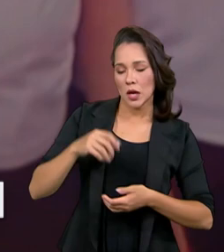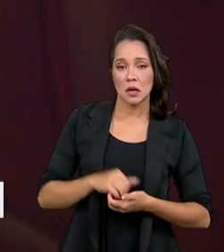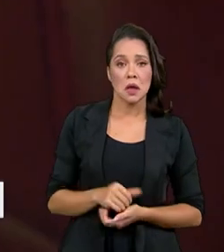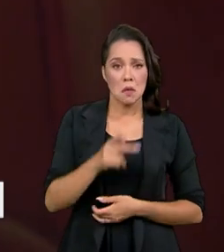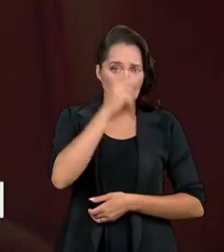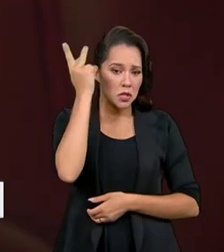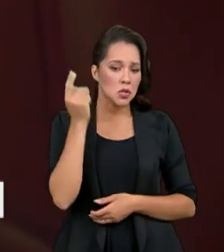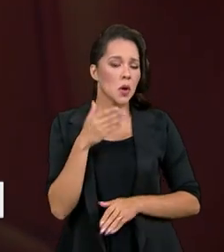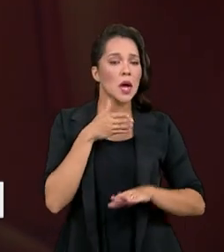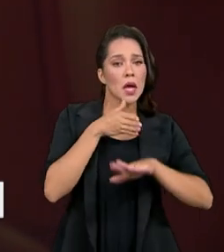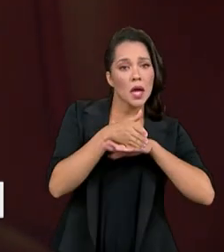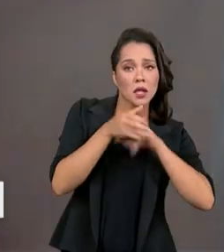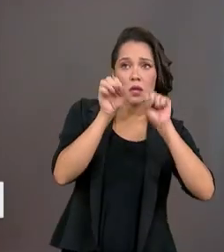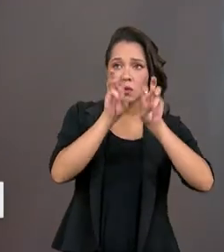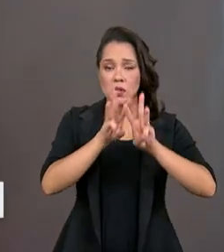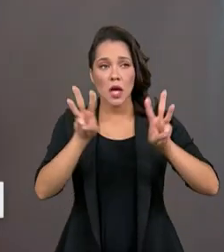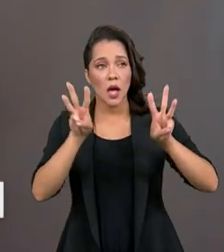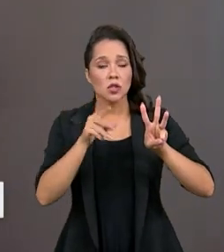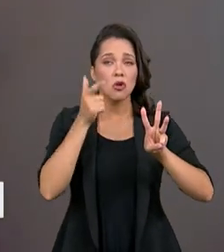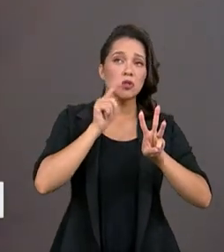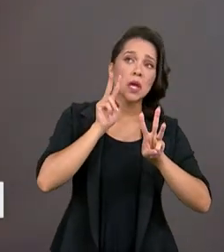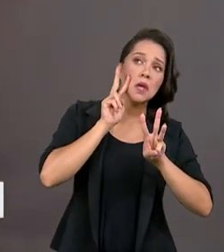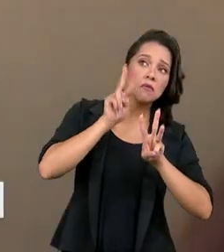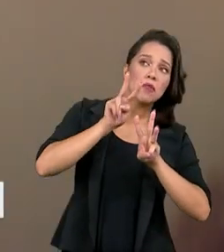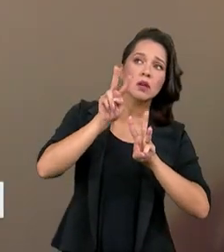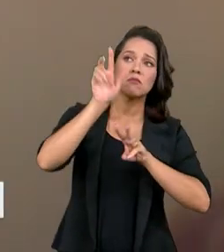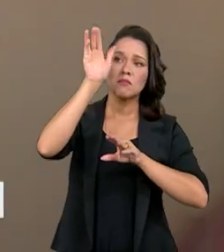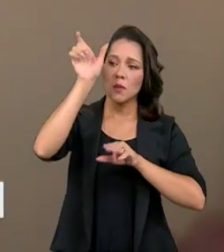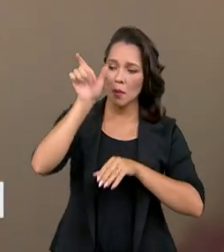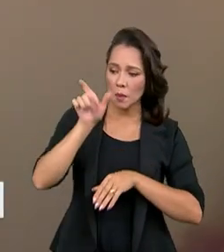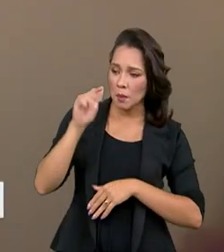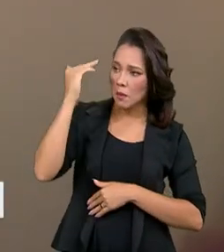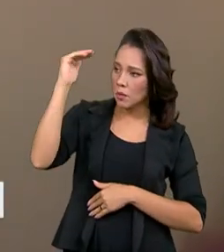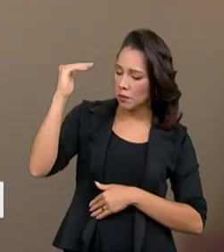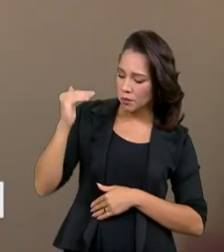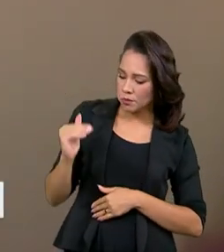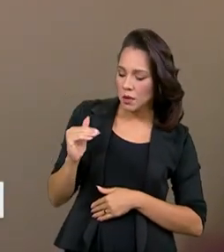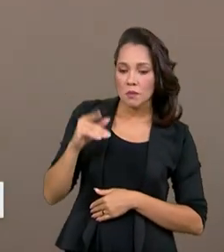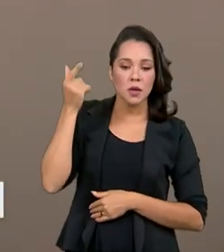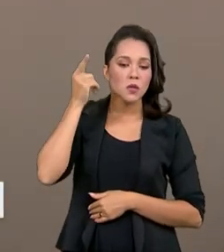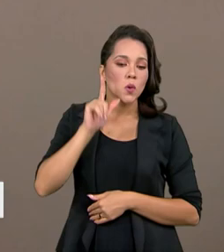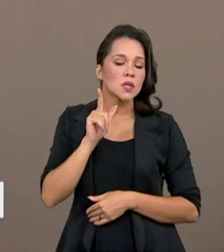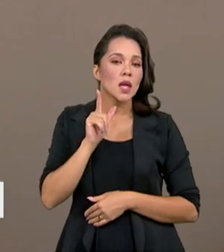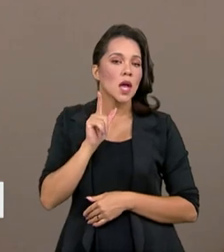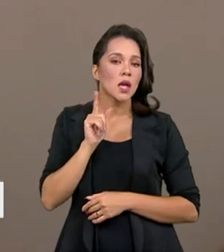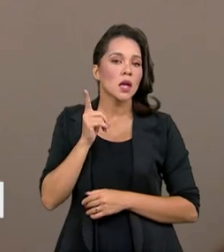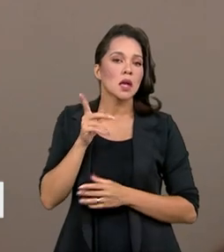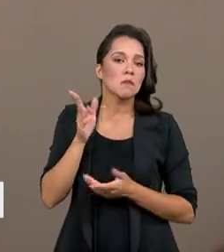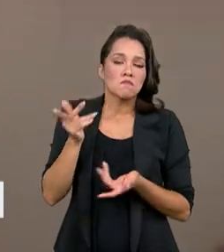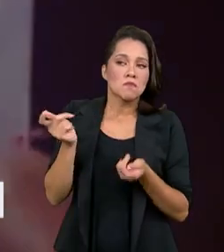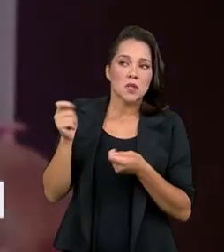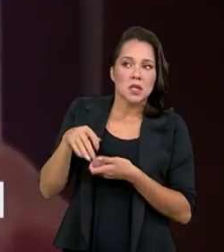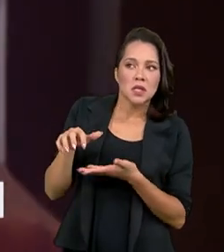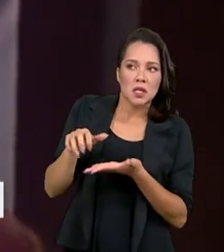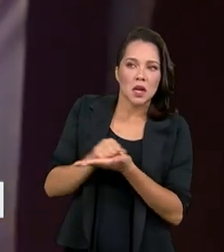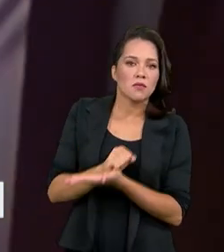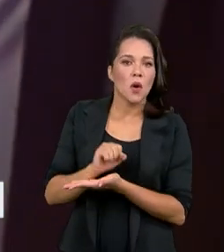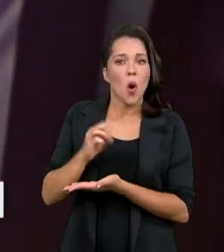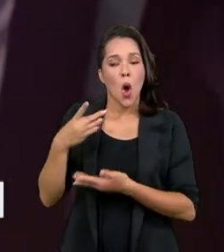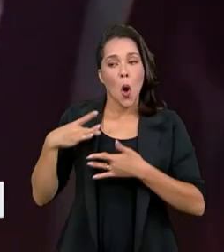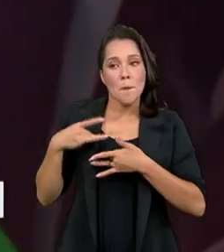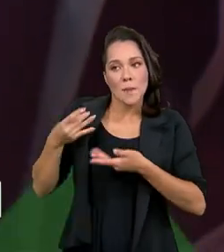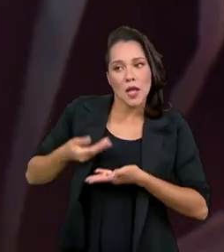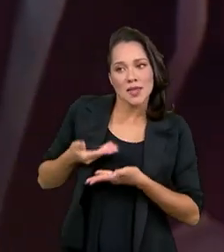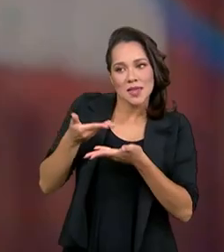elas entrando na plataforma, vão encontrar essas ações abertas para que elas possam se habilitar, ou para doarem